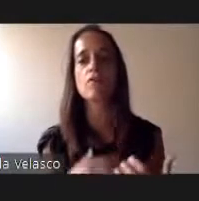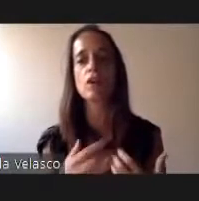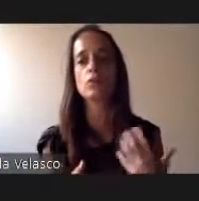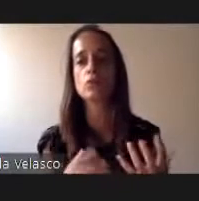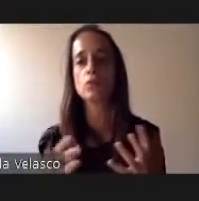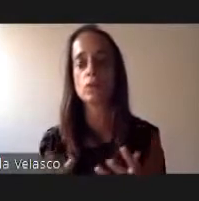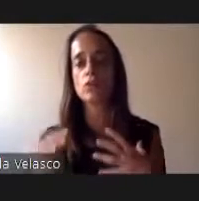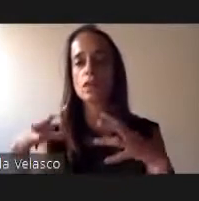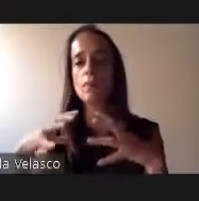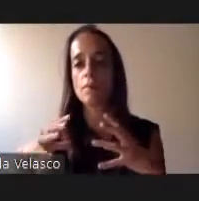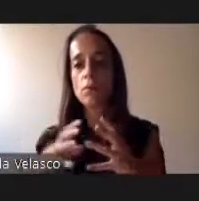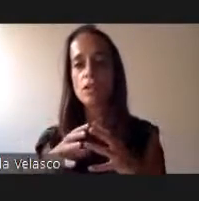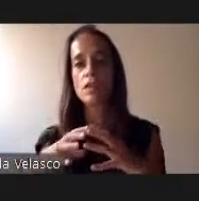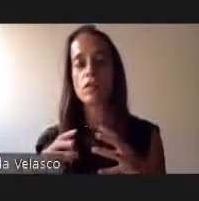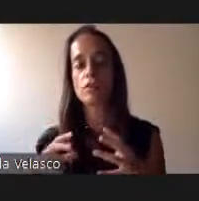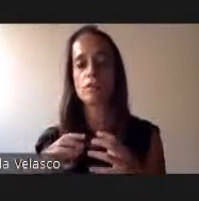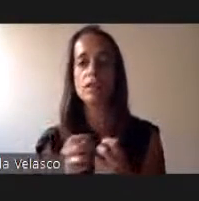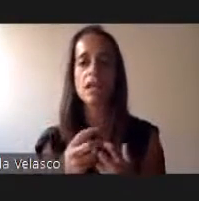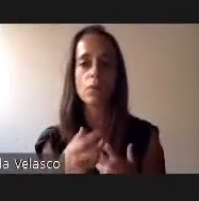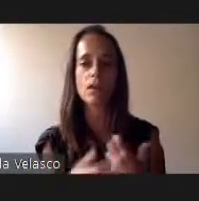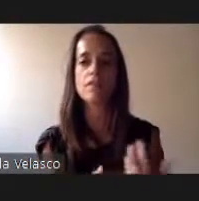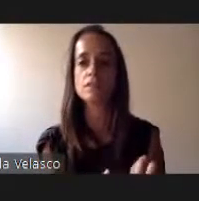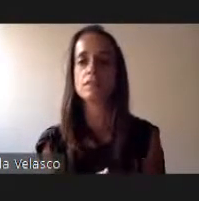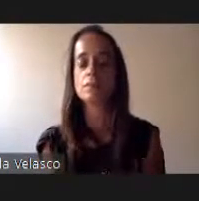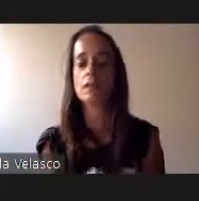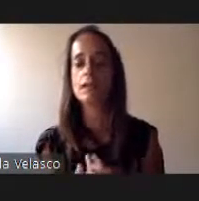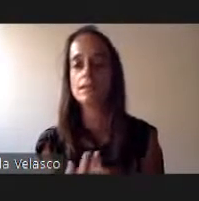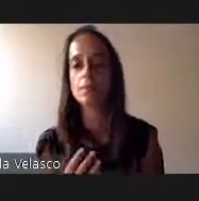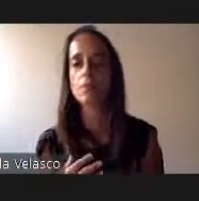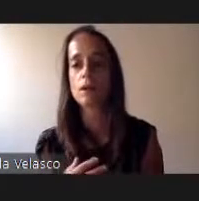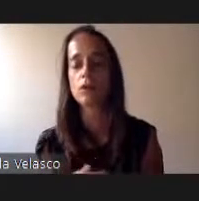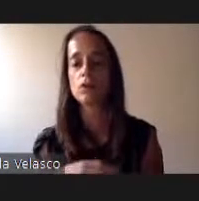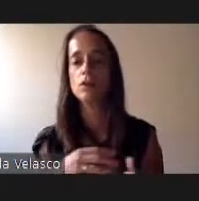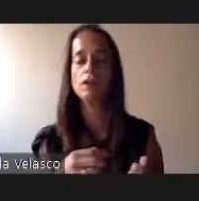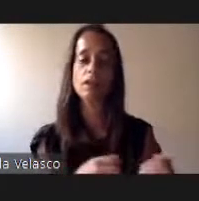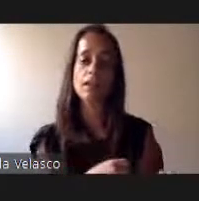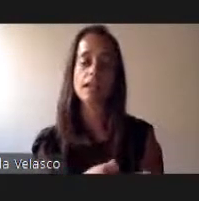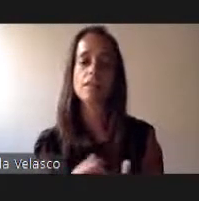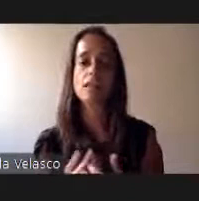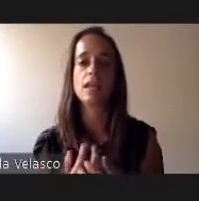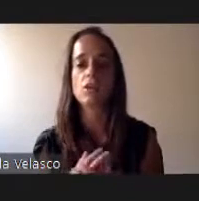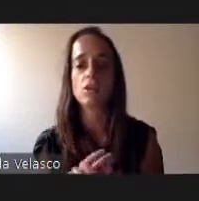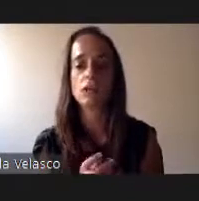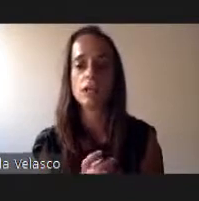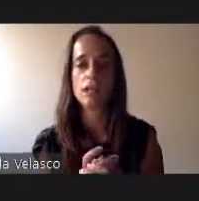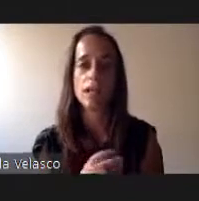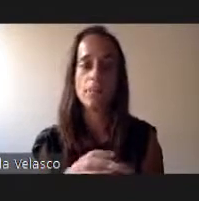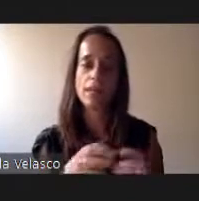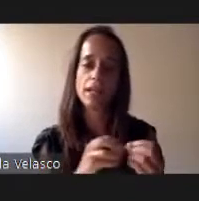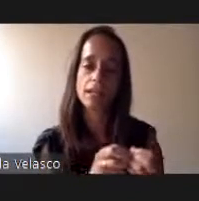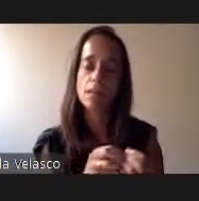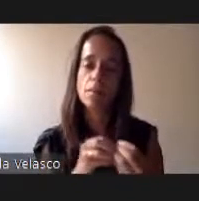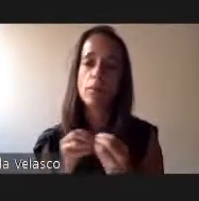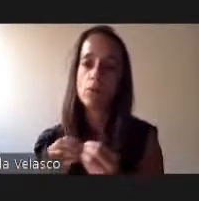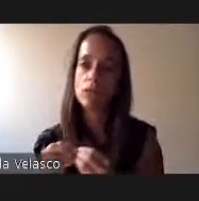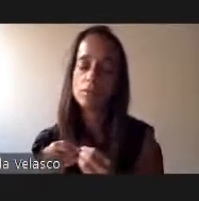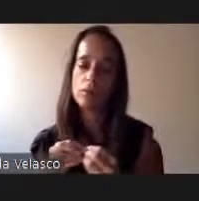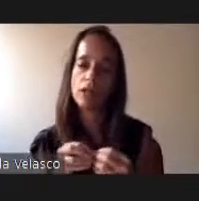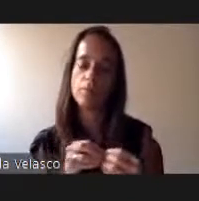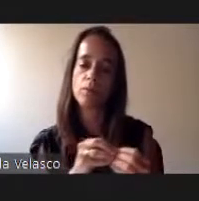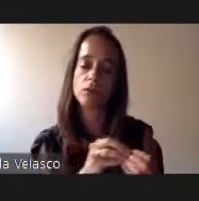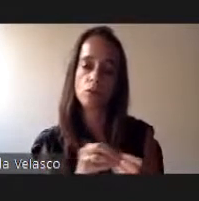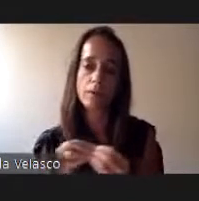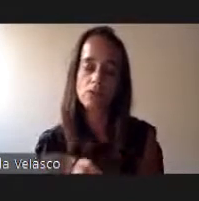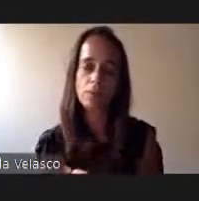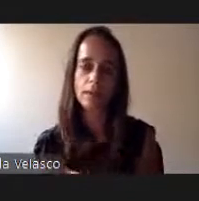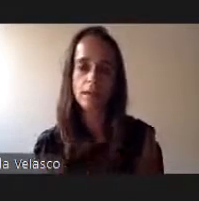aqueles vão construindo esta memória da oficina, a qual às vezes também lhe echamos mão entre elas. Para detenerme, por último,